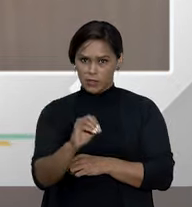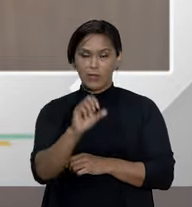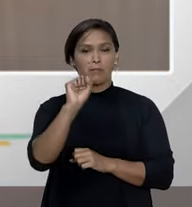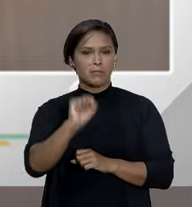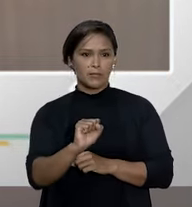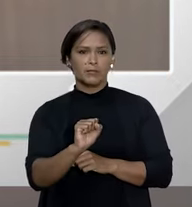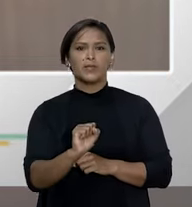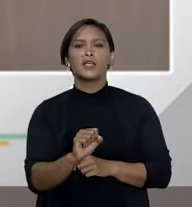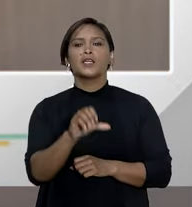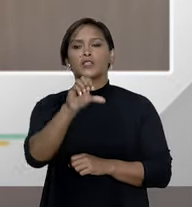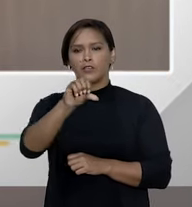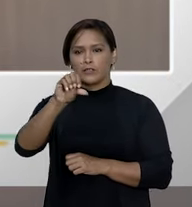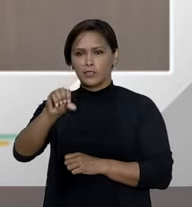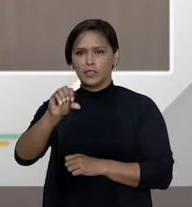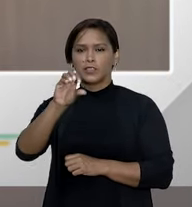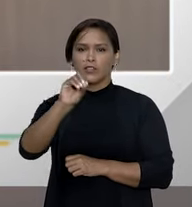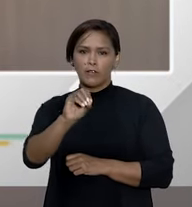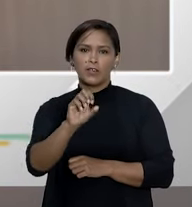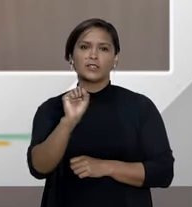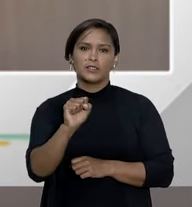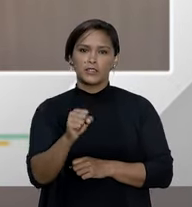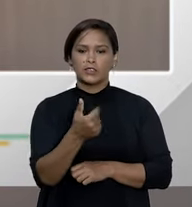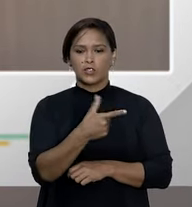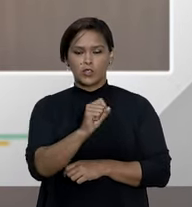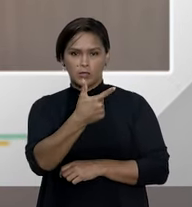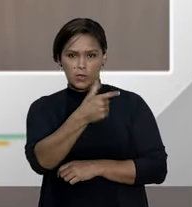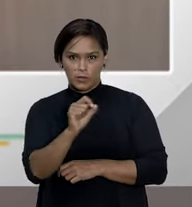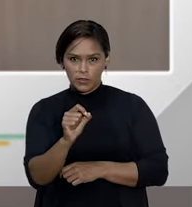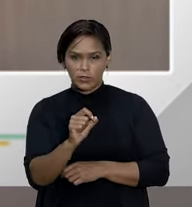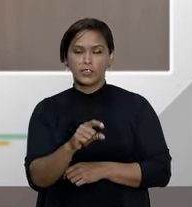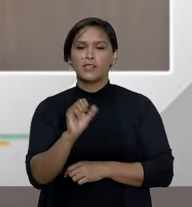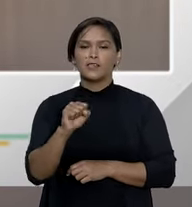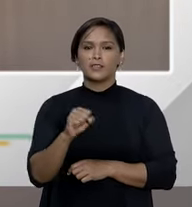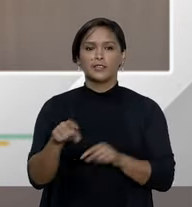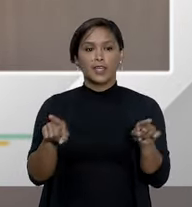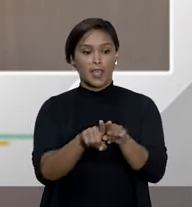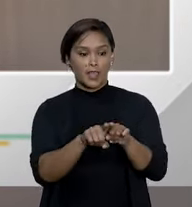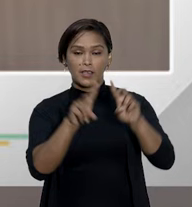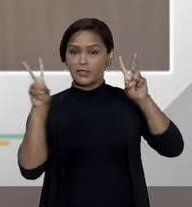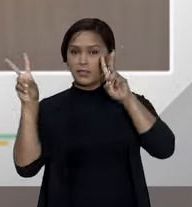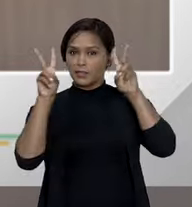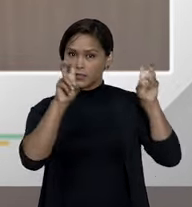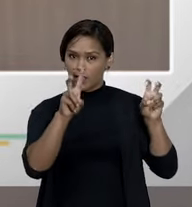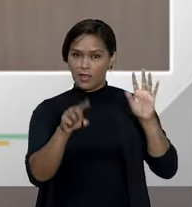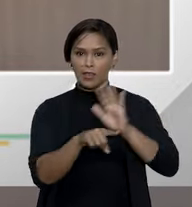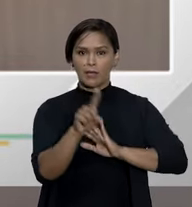pronto é os 990 não isso? Em 2020 é isso aí. Então é uma